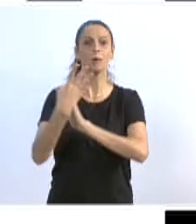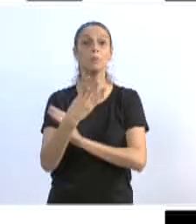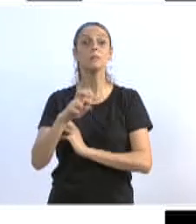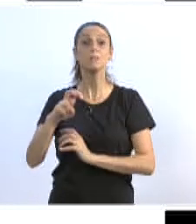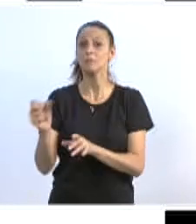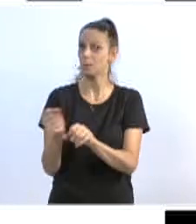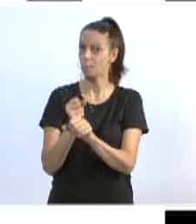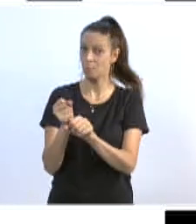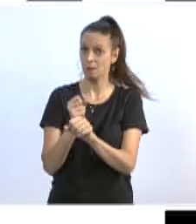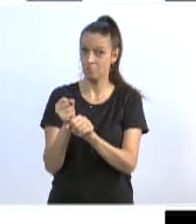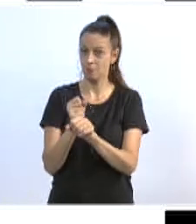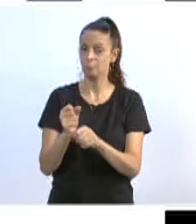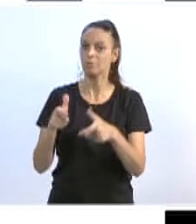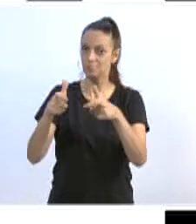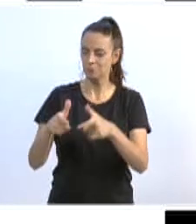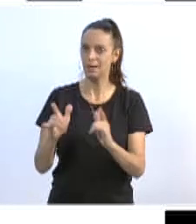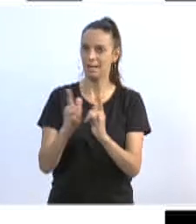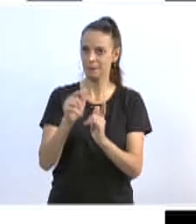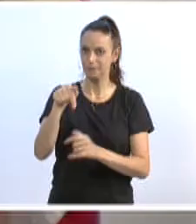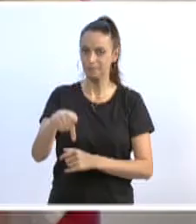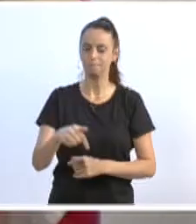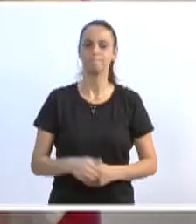daquela entidade. Obrigado, senhor presidente.